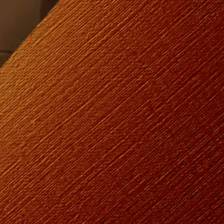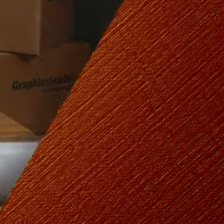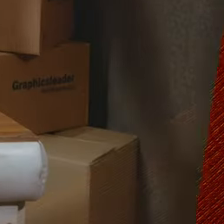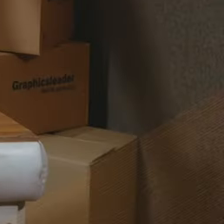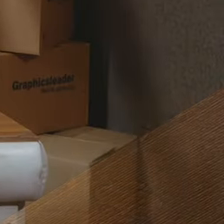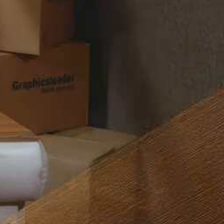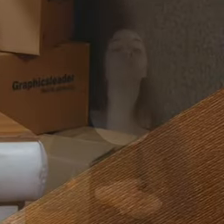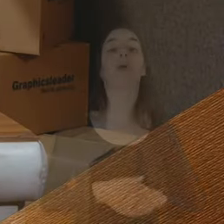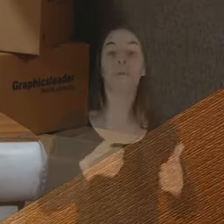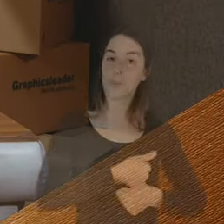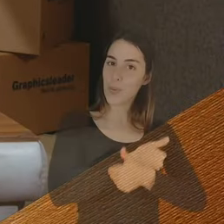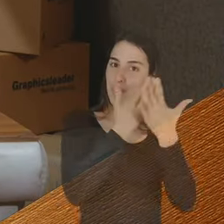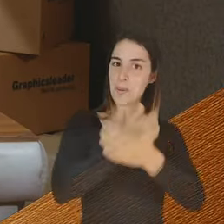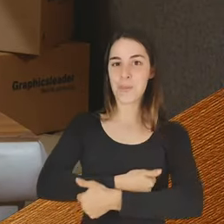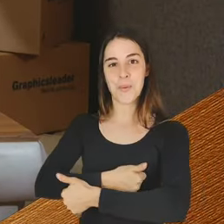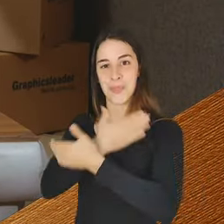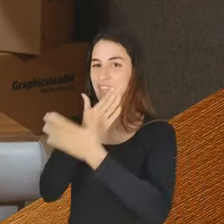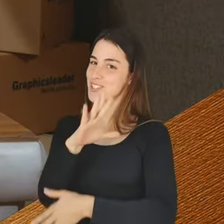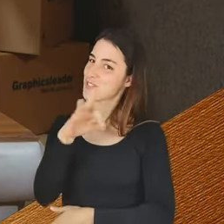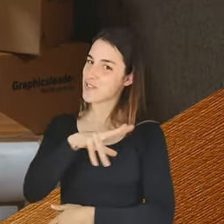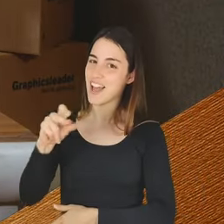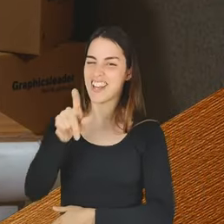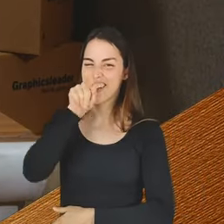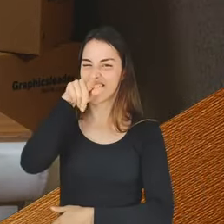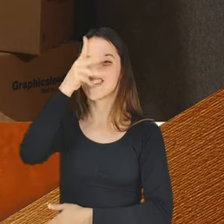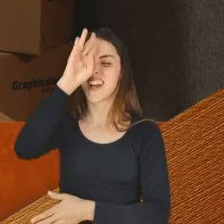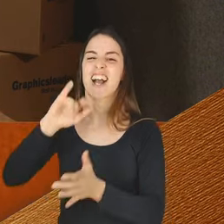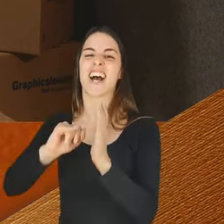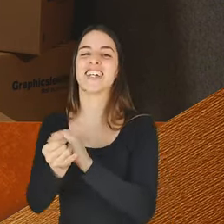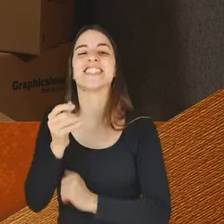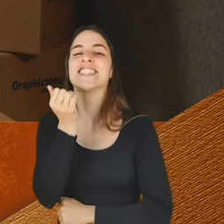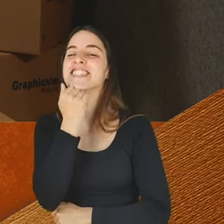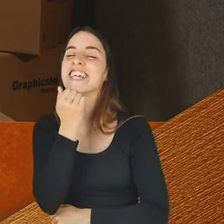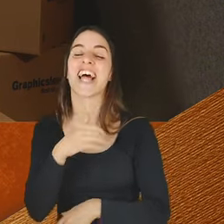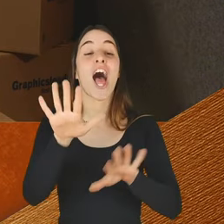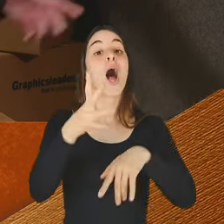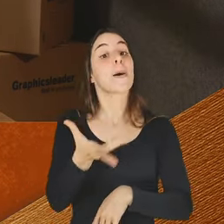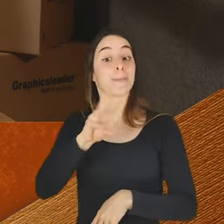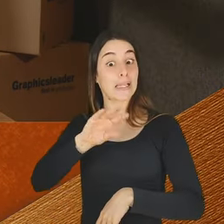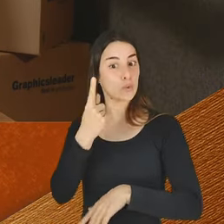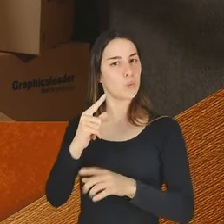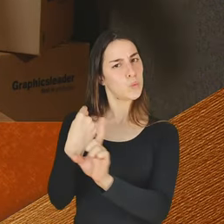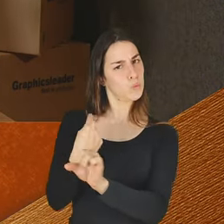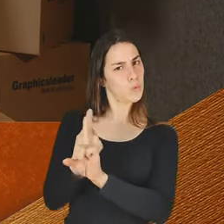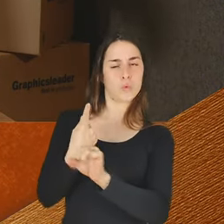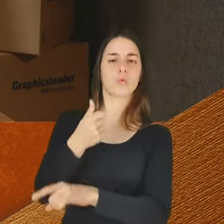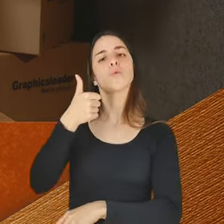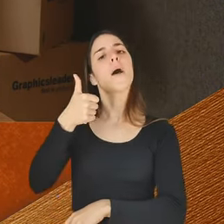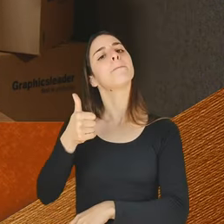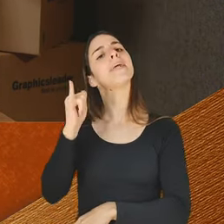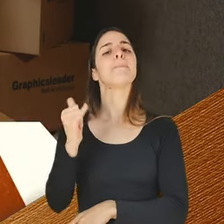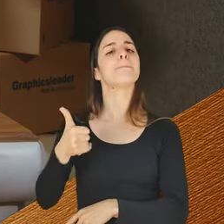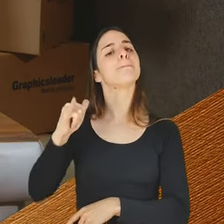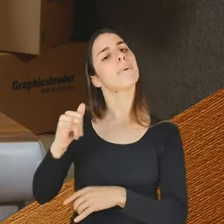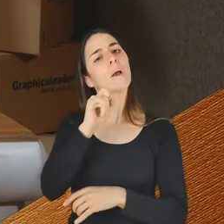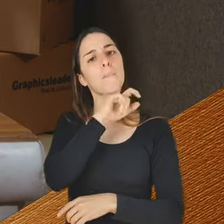Ora, muito bom dia, Bom dia, Joana. Frango arroto, giro. Mais um produto, Babigui, Joana, já sabes. Especialistas na extração de saliva,